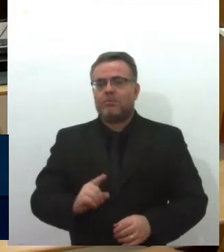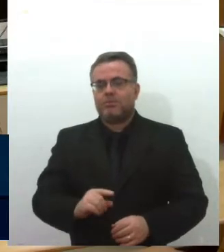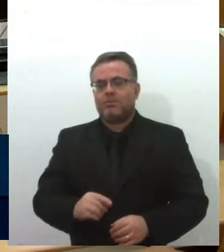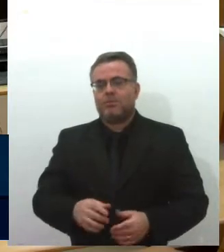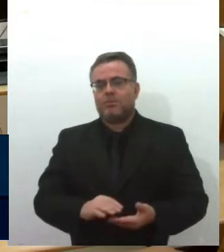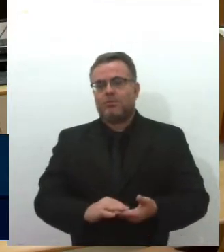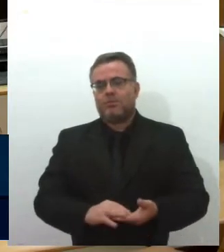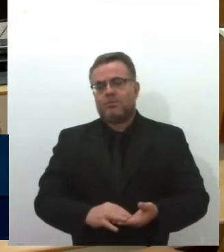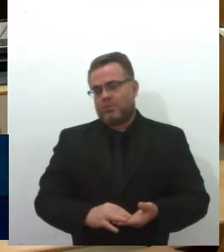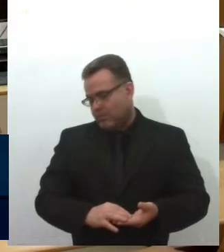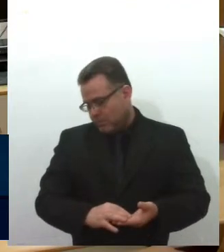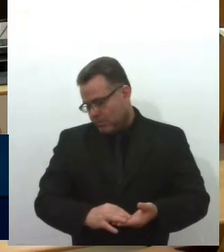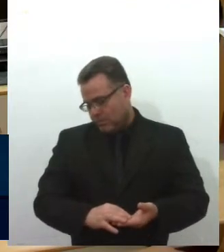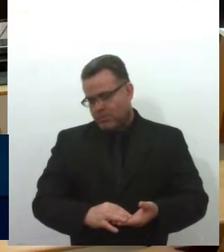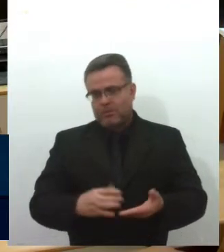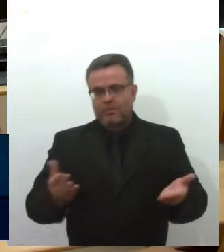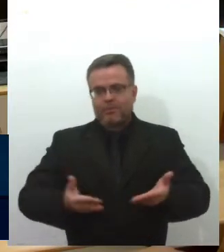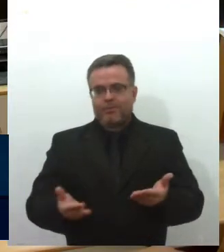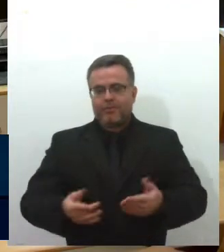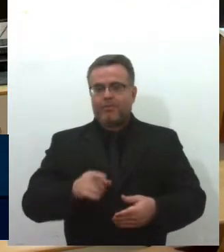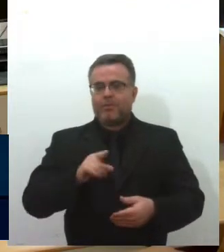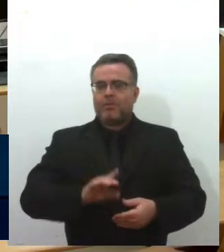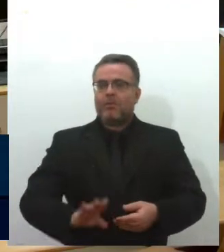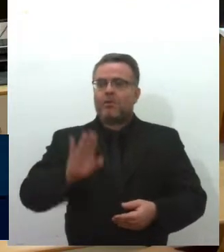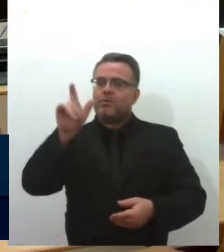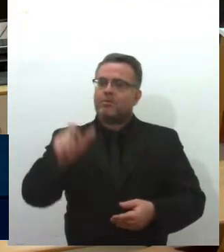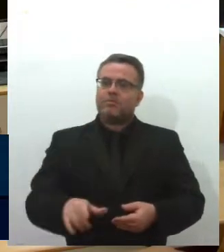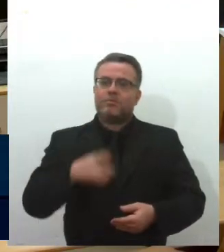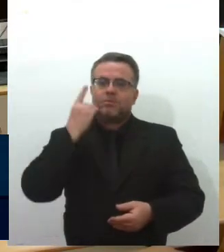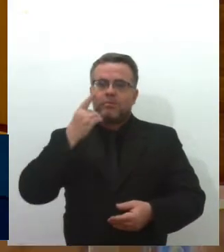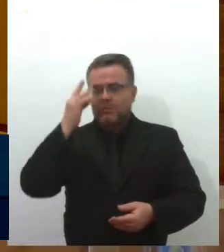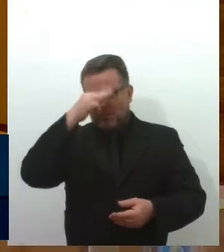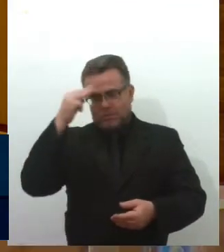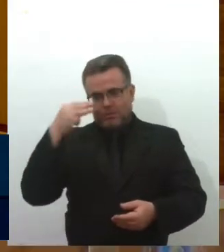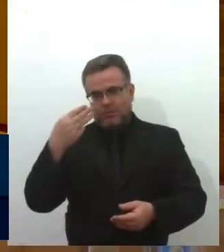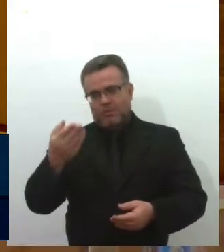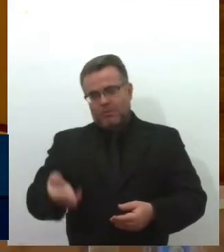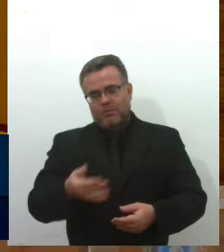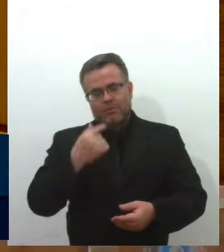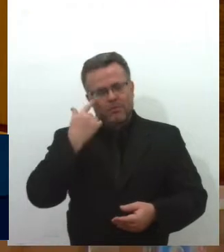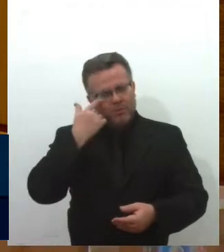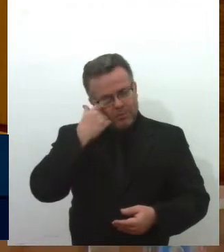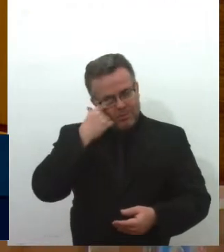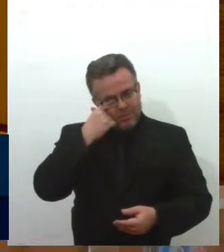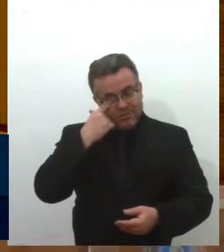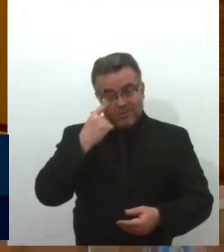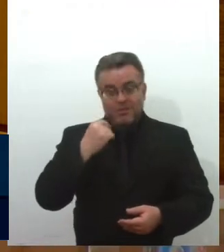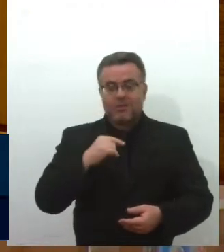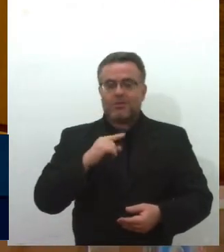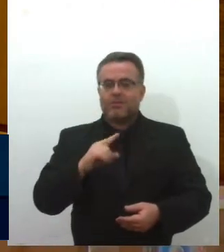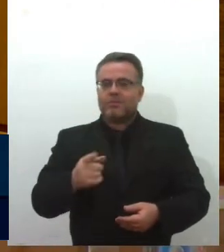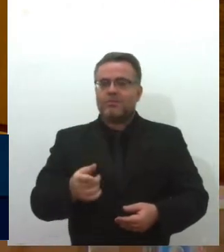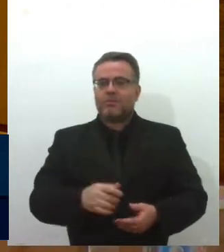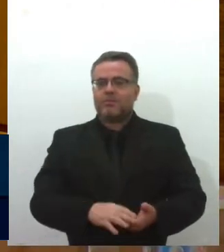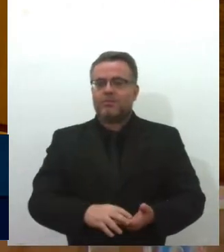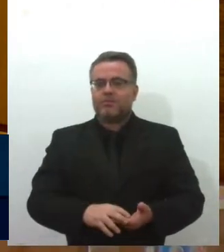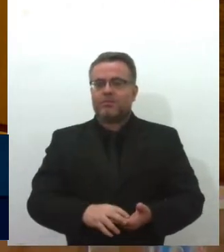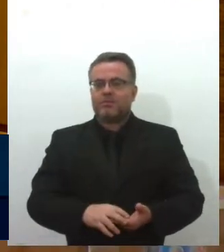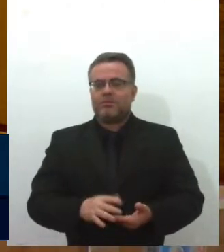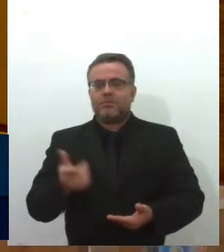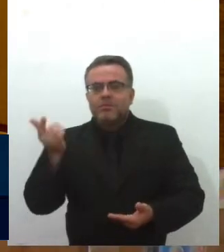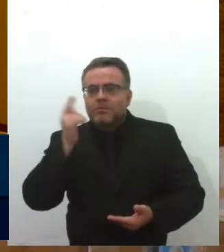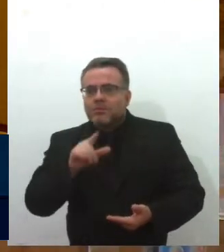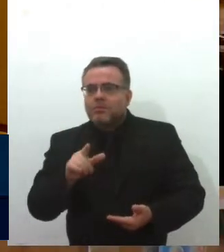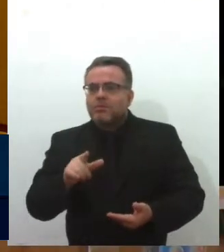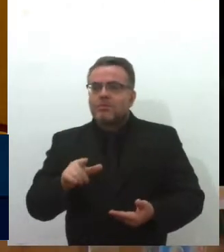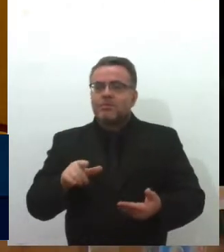Eu passo então a palavra à deputada Maria enquanto conseguem aí colocar esse nosso